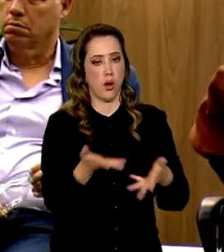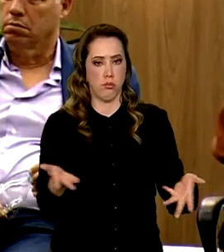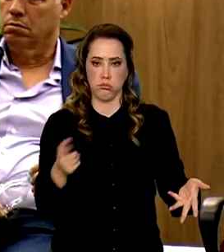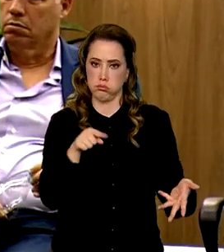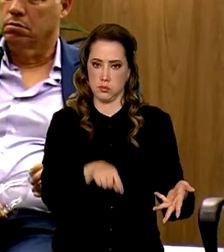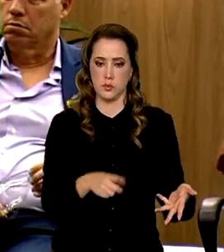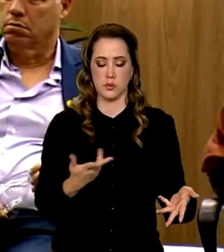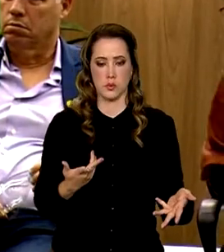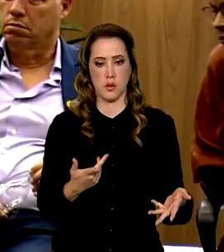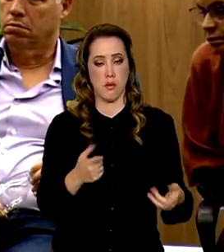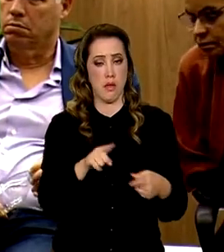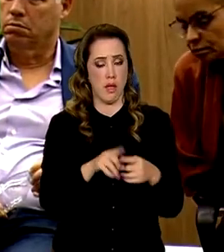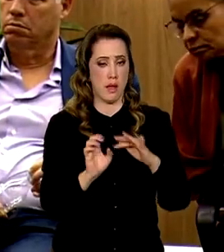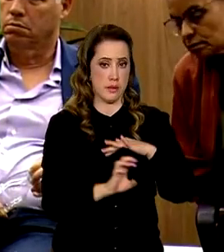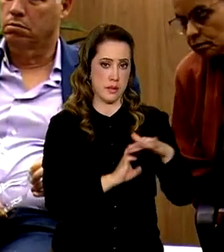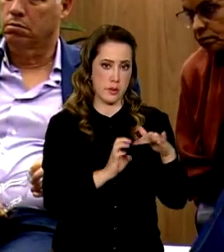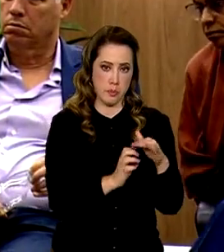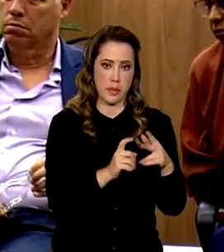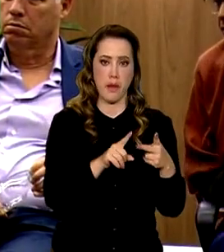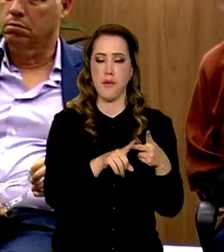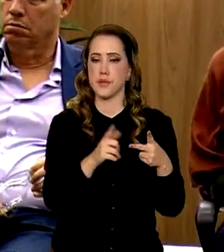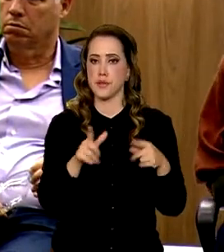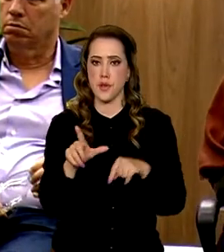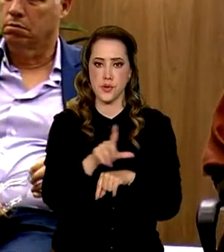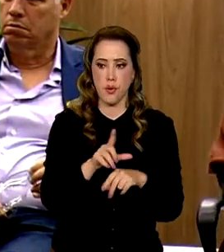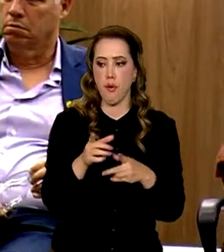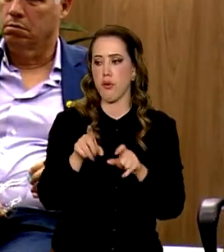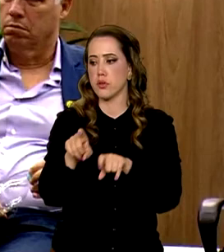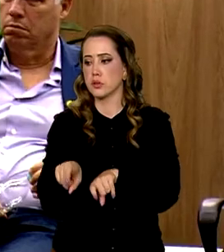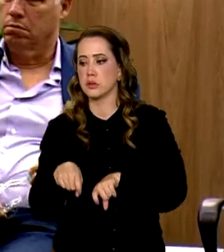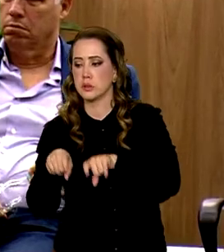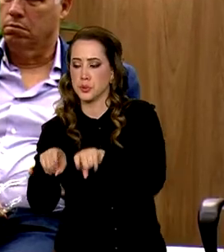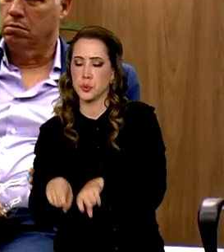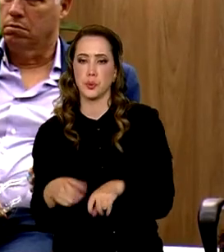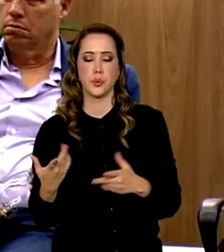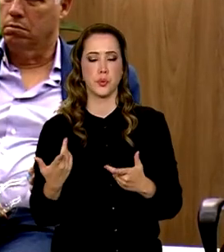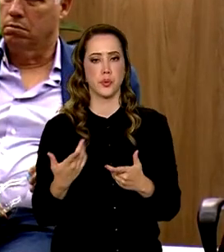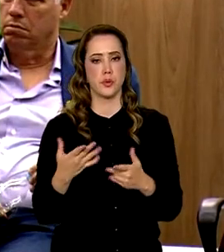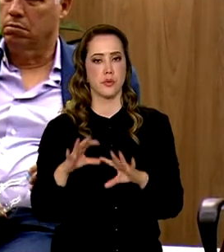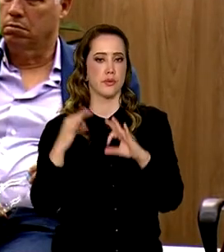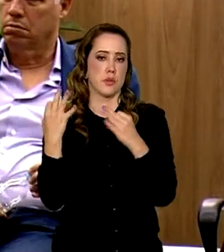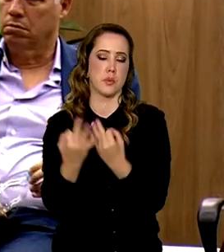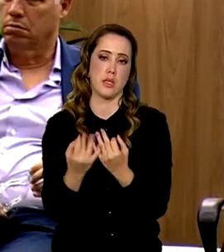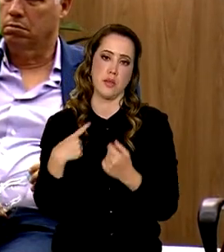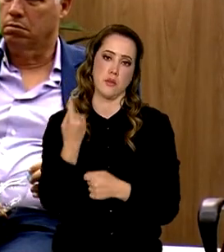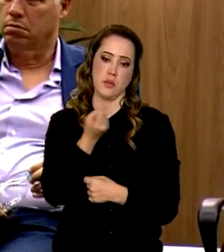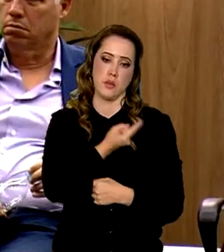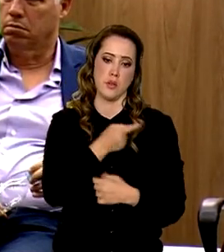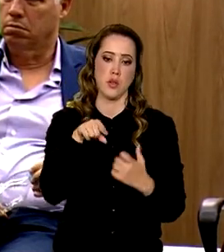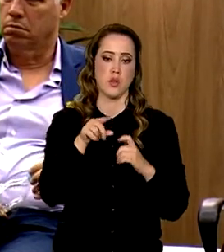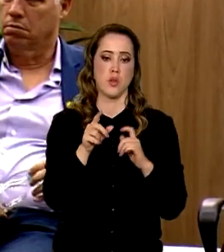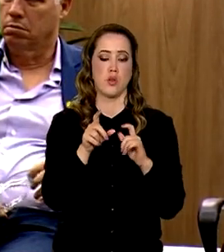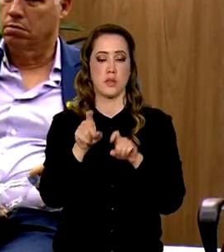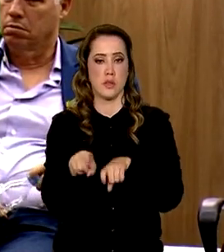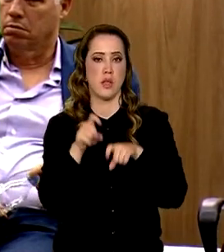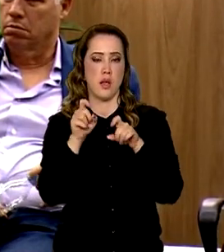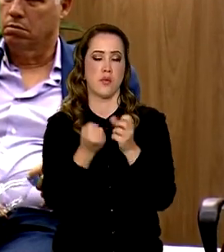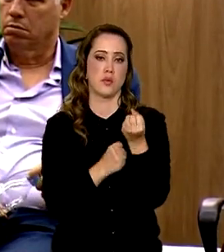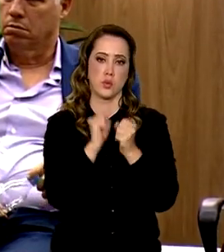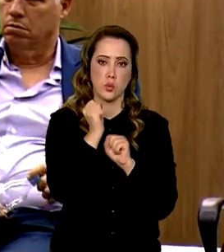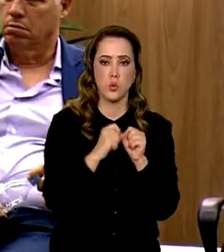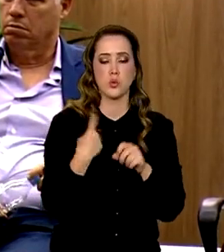né? Quer dizer, as empresas, os agricultores, agricultores familiares, as nossas agroindústrias, o nosso